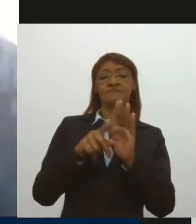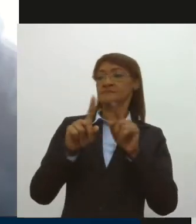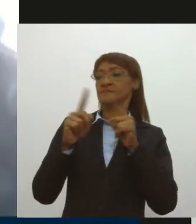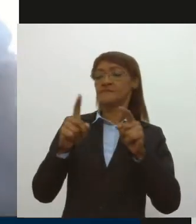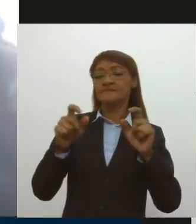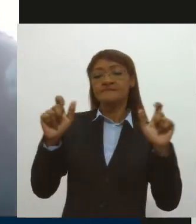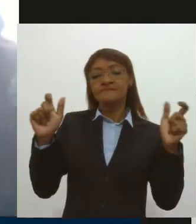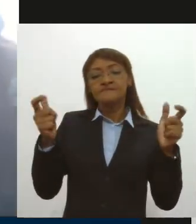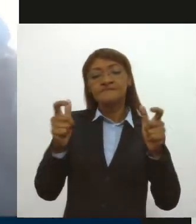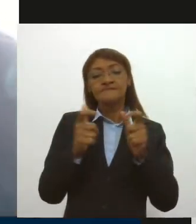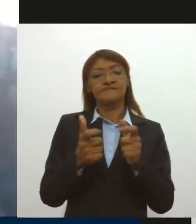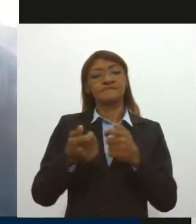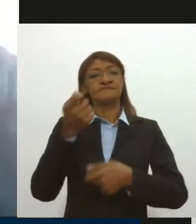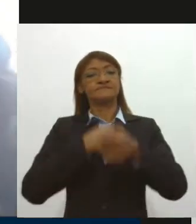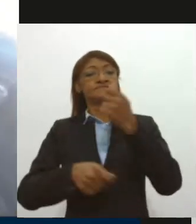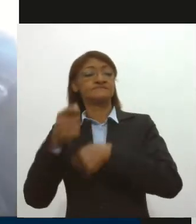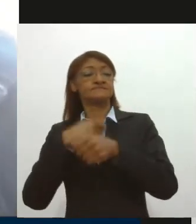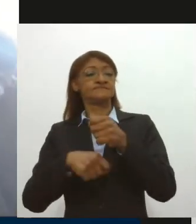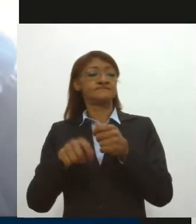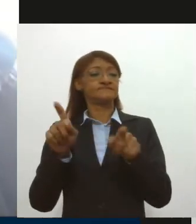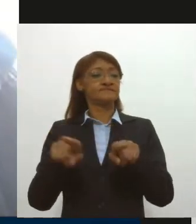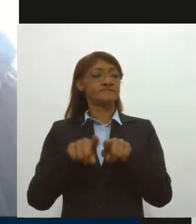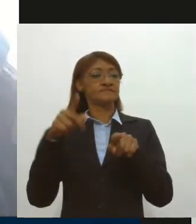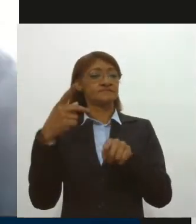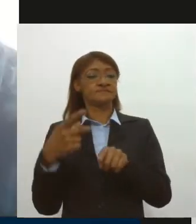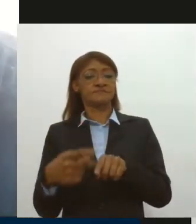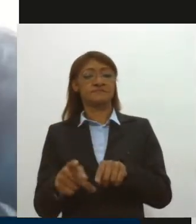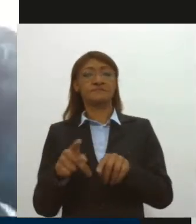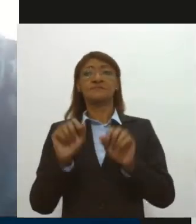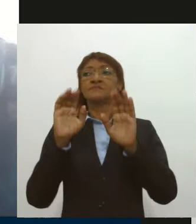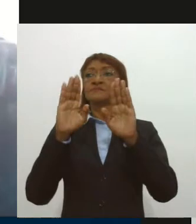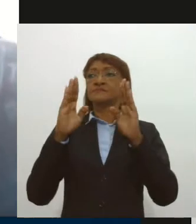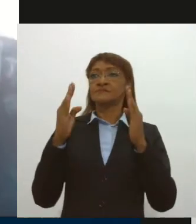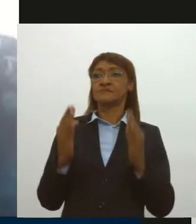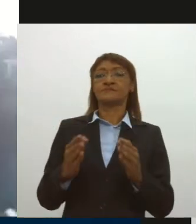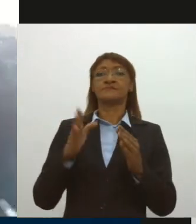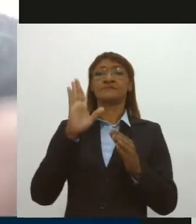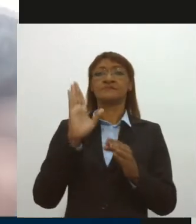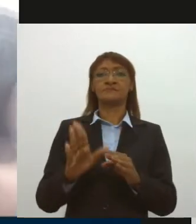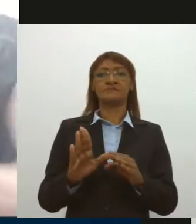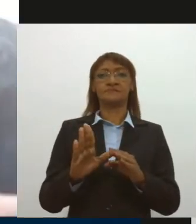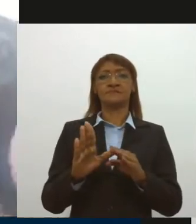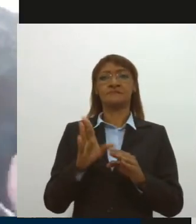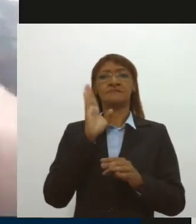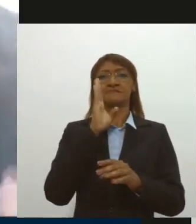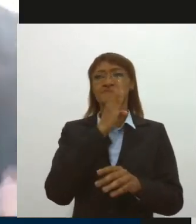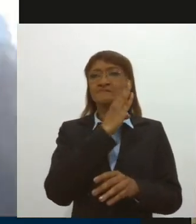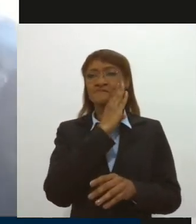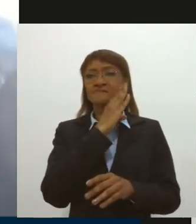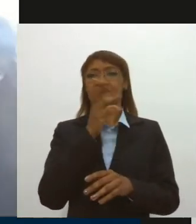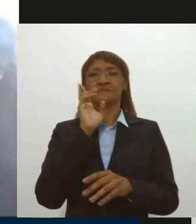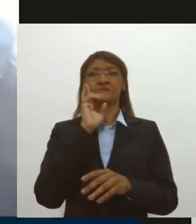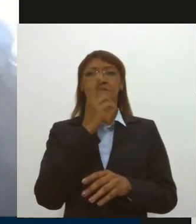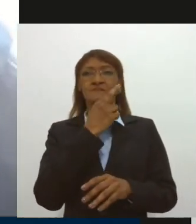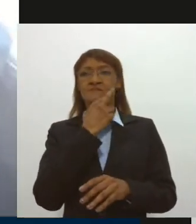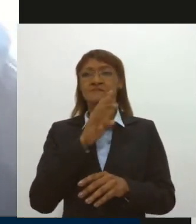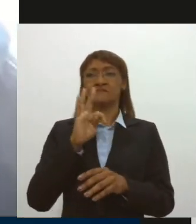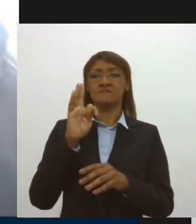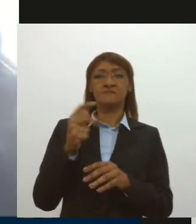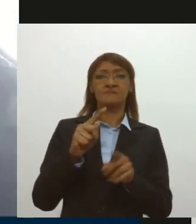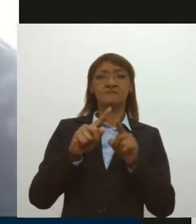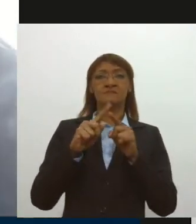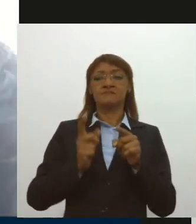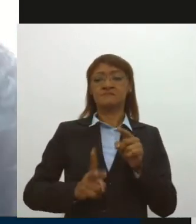impactos econômicos negativos no setor de eventos, entretenimento, bares e restaurantes, enquanto